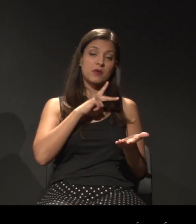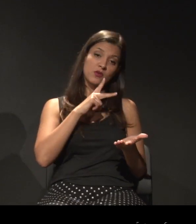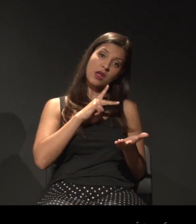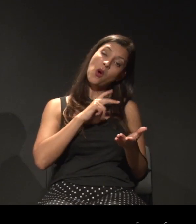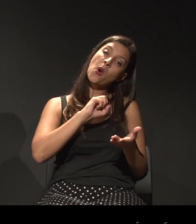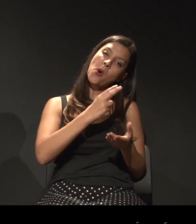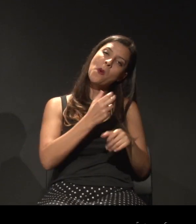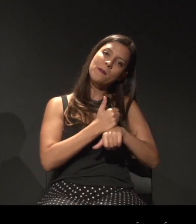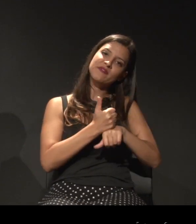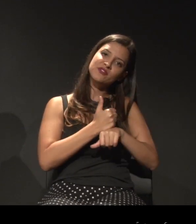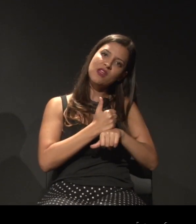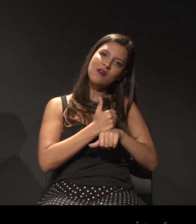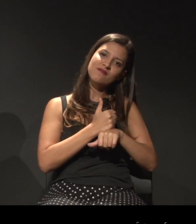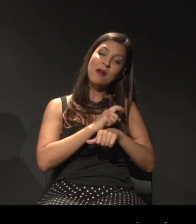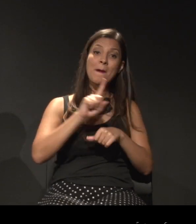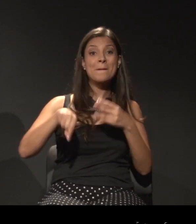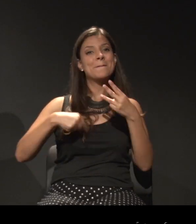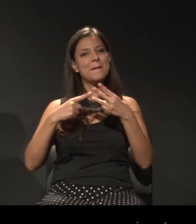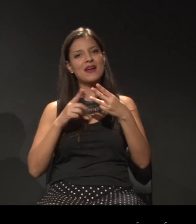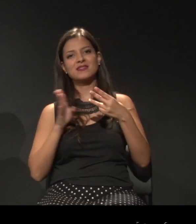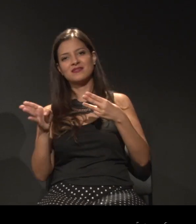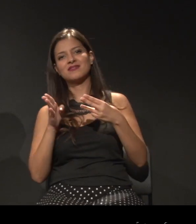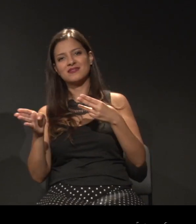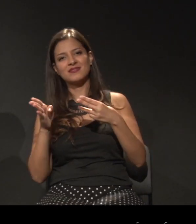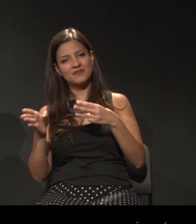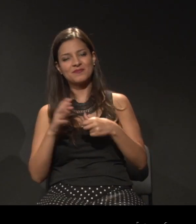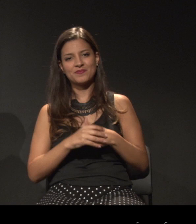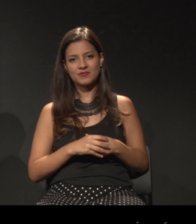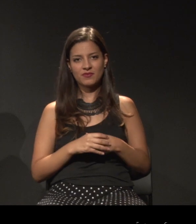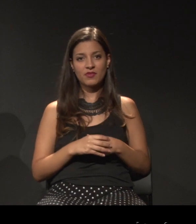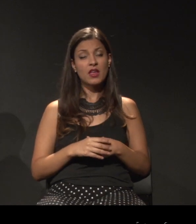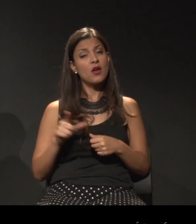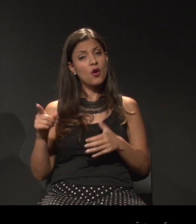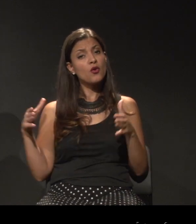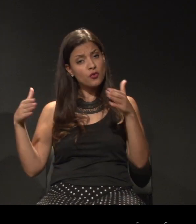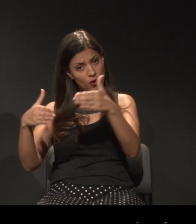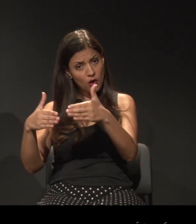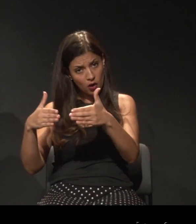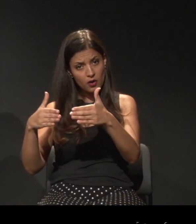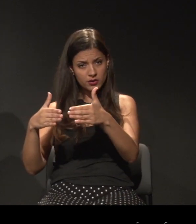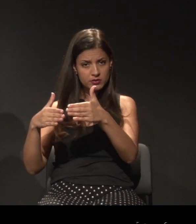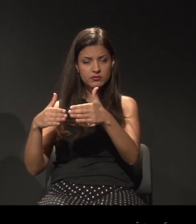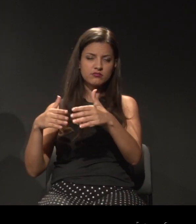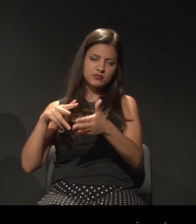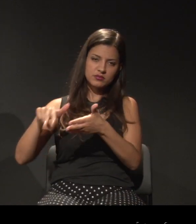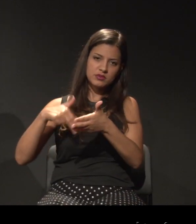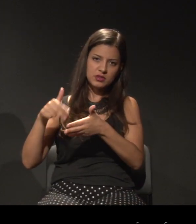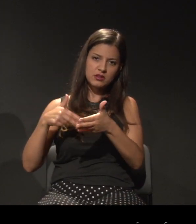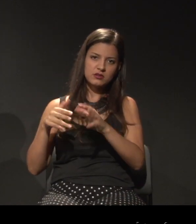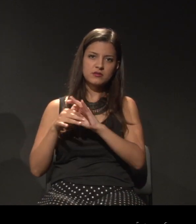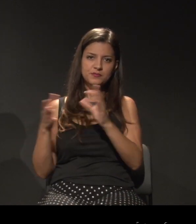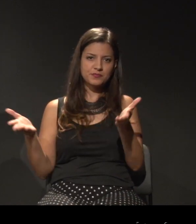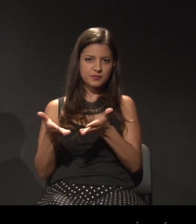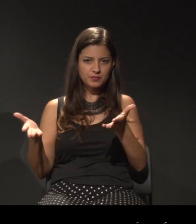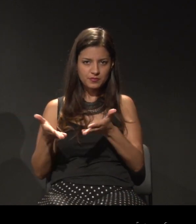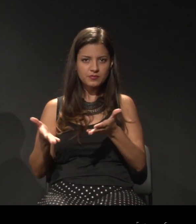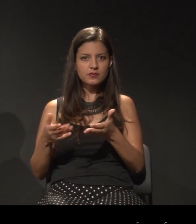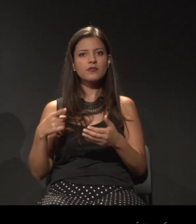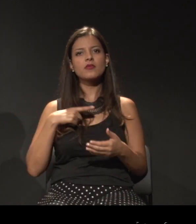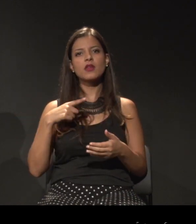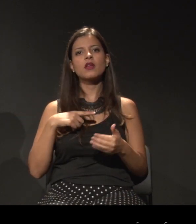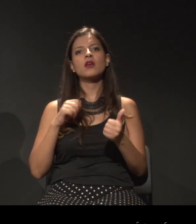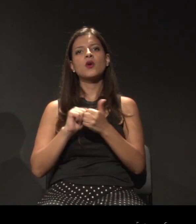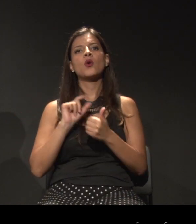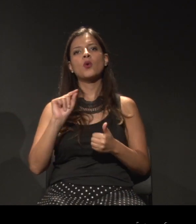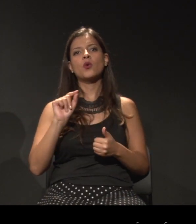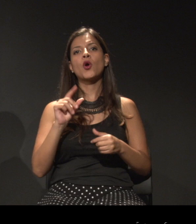O Fórum Permanente de Danças Contemporâneas, Corporalidades Plurais, nasceu dentro de uma conjuntura onde os critérios